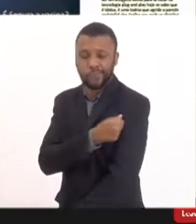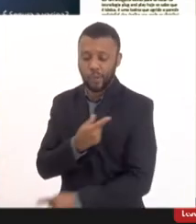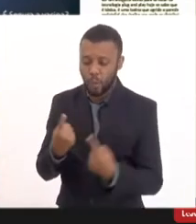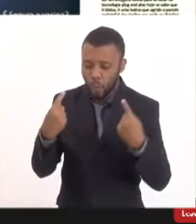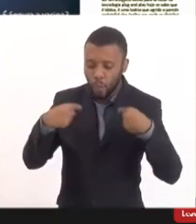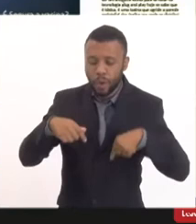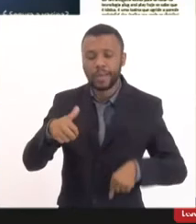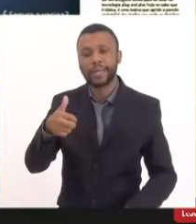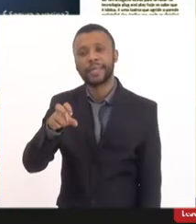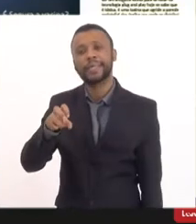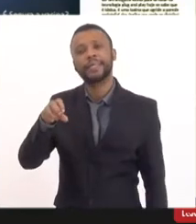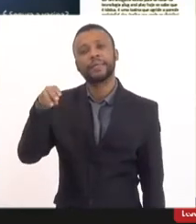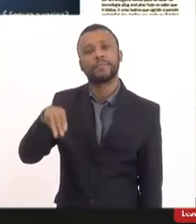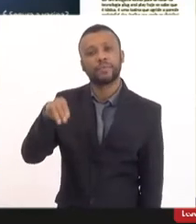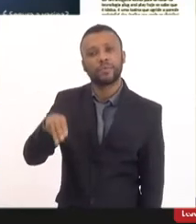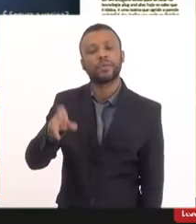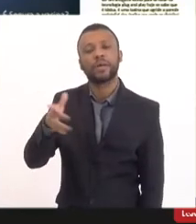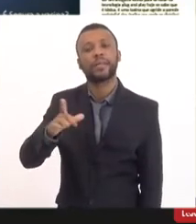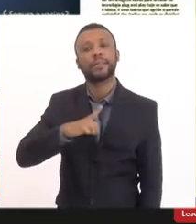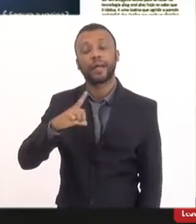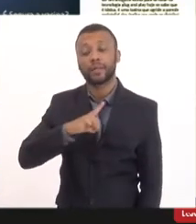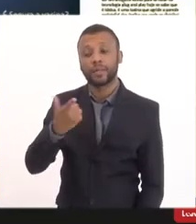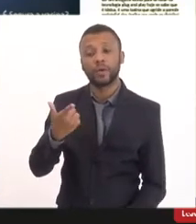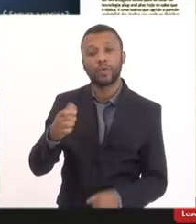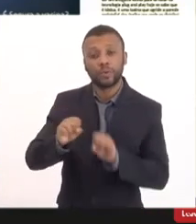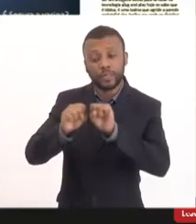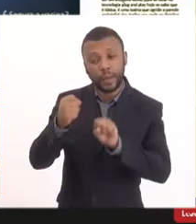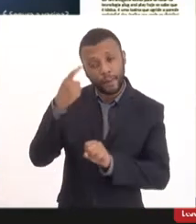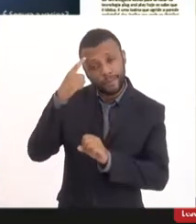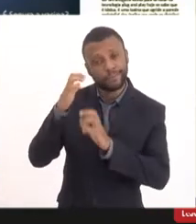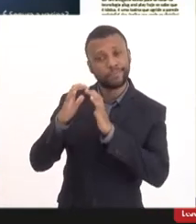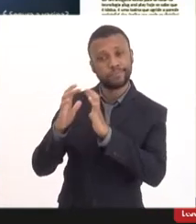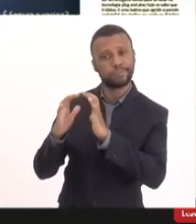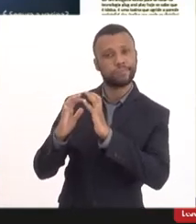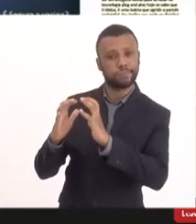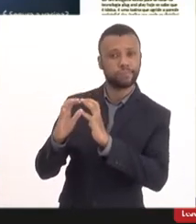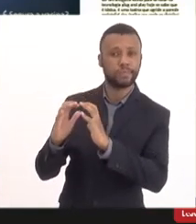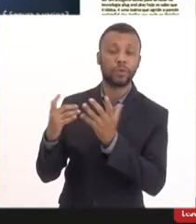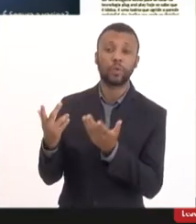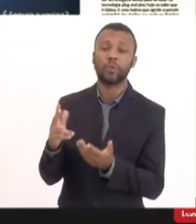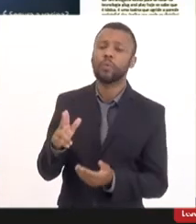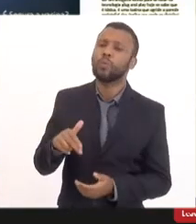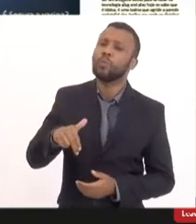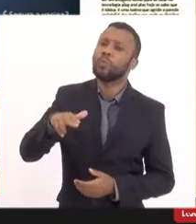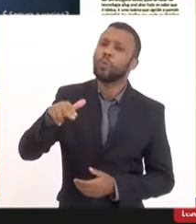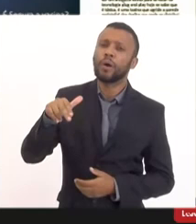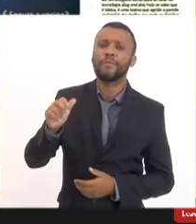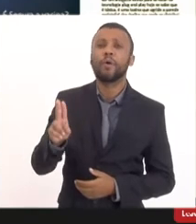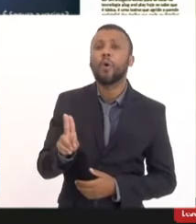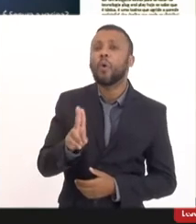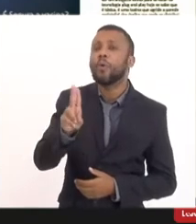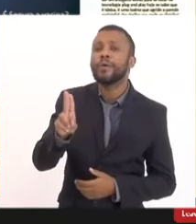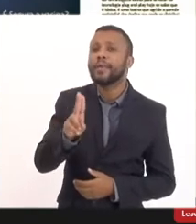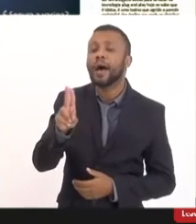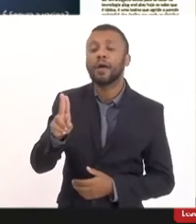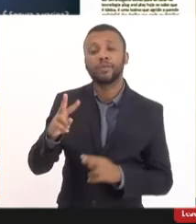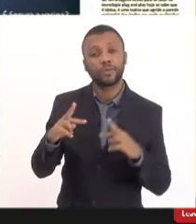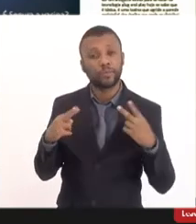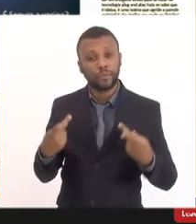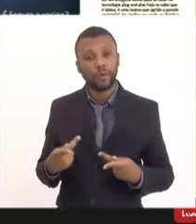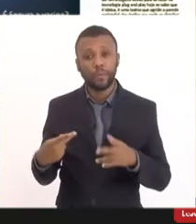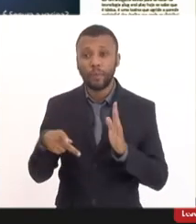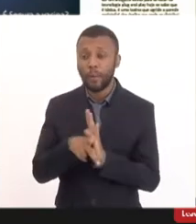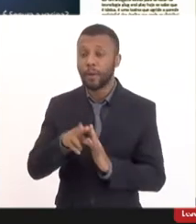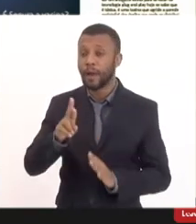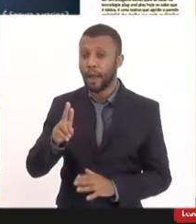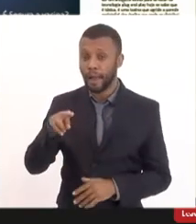15 minutos está no seu sistema nervoso central então é uma coisa que nunca foi usada em ser humano uma coisa que altera o próprio RNA que